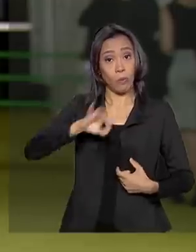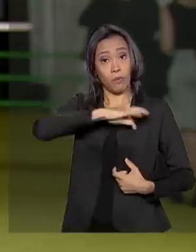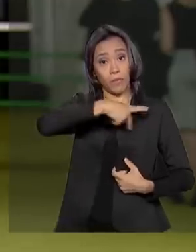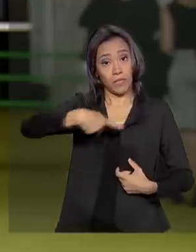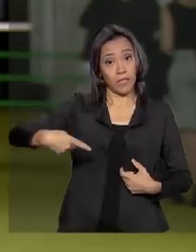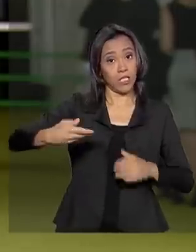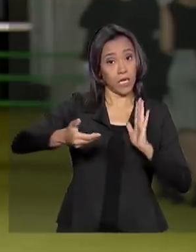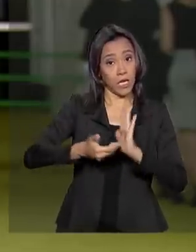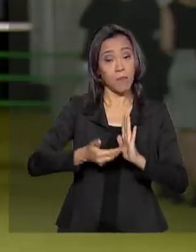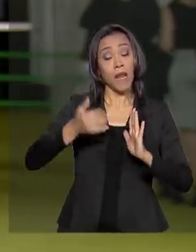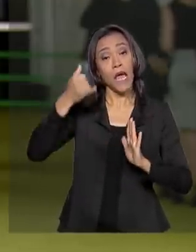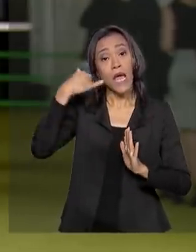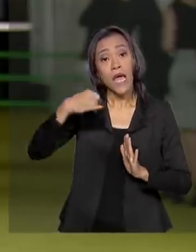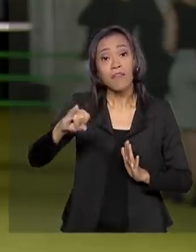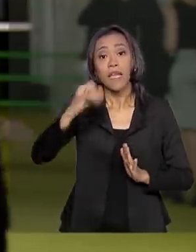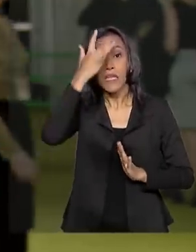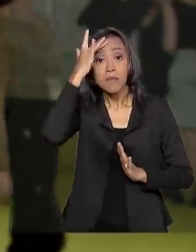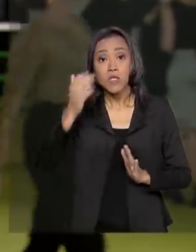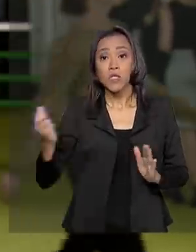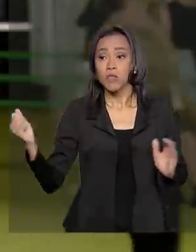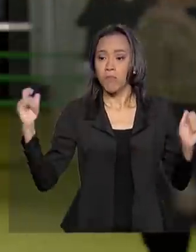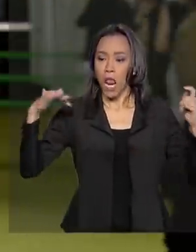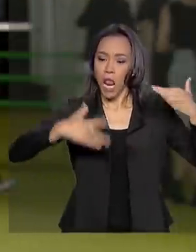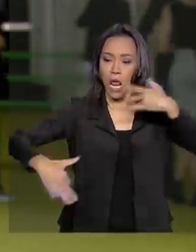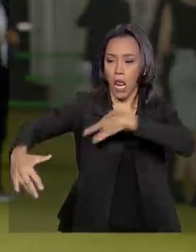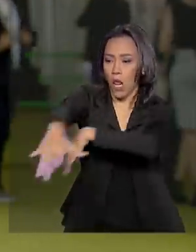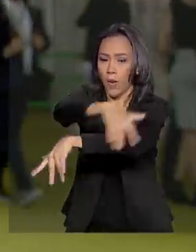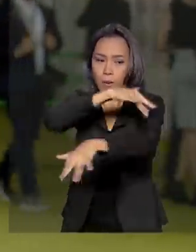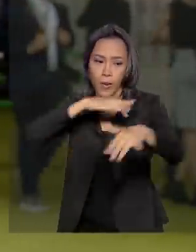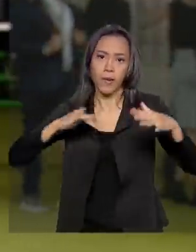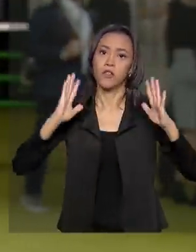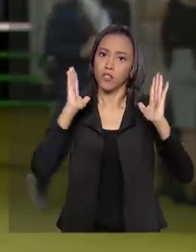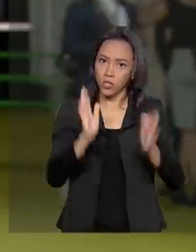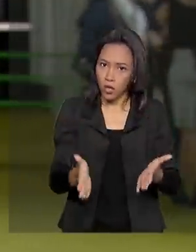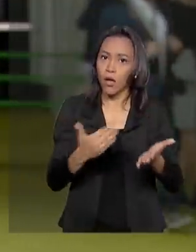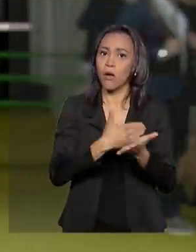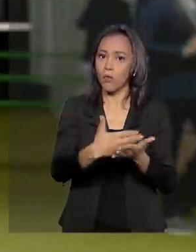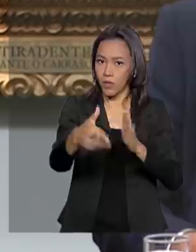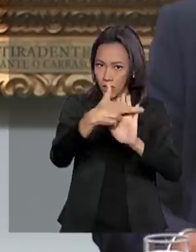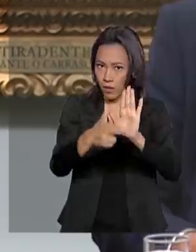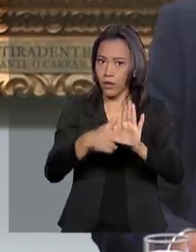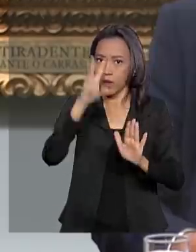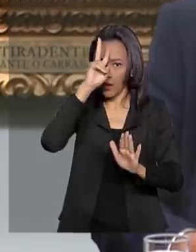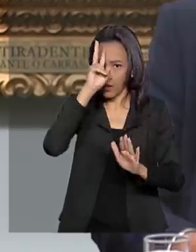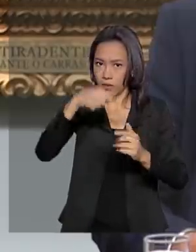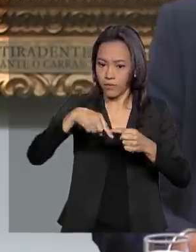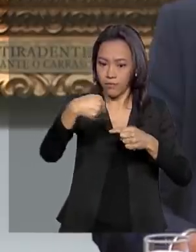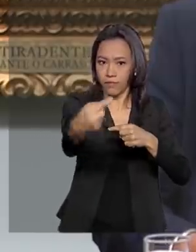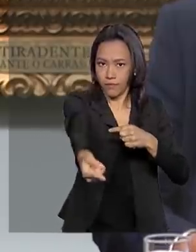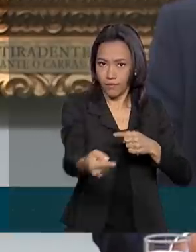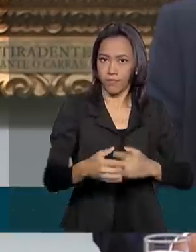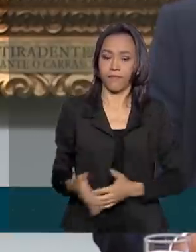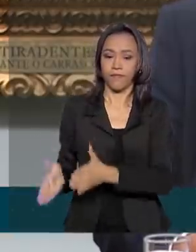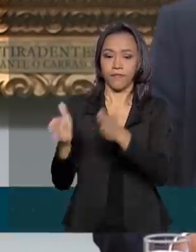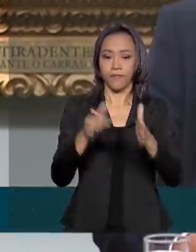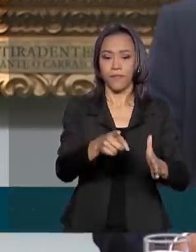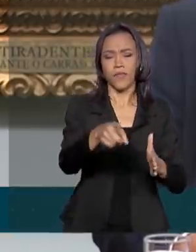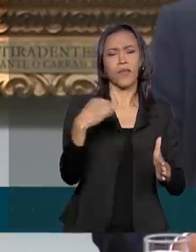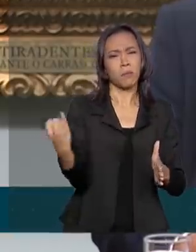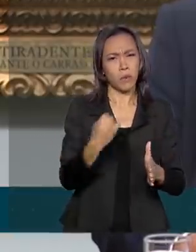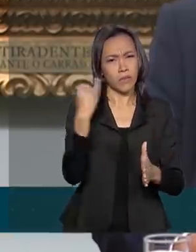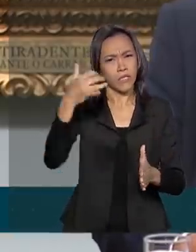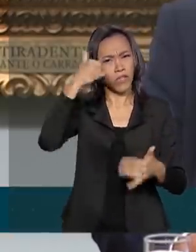restringir a circulação de pessoas na casa. A medida começa a valer já na próxima segunda-feira. Prevenção é muito importante,